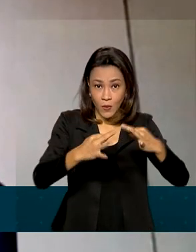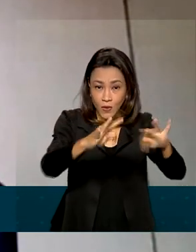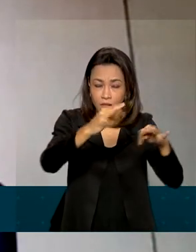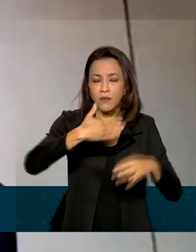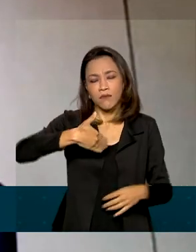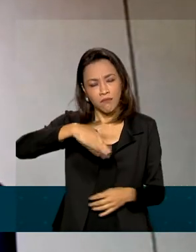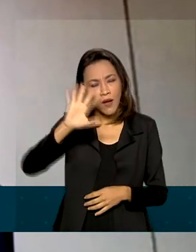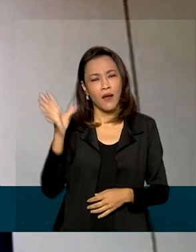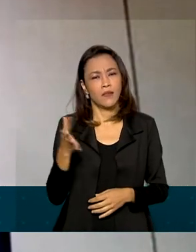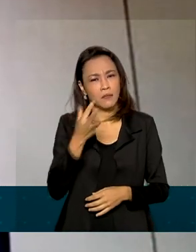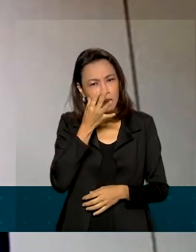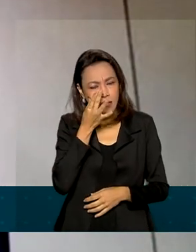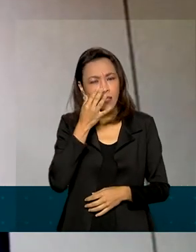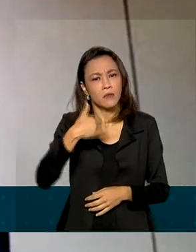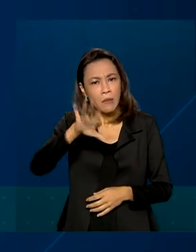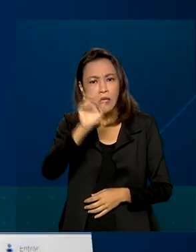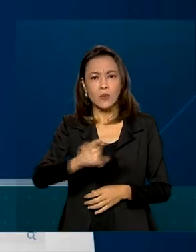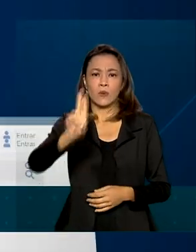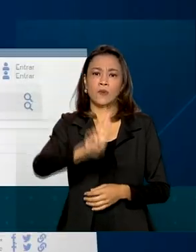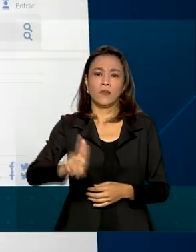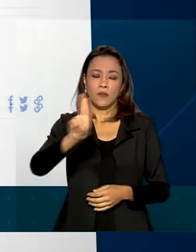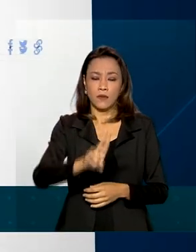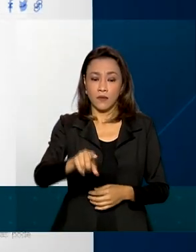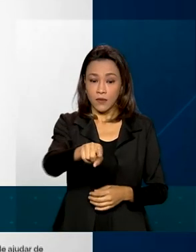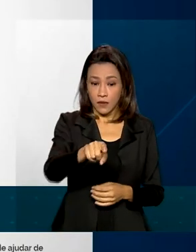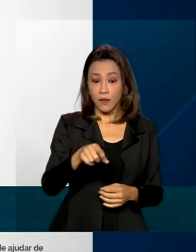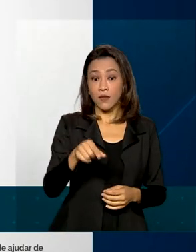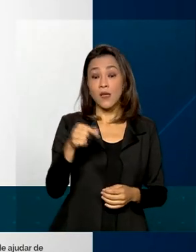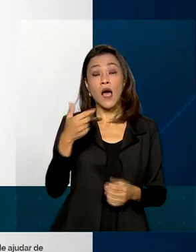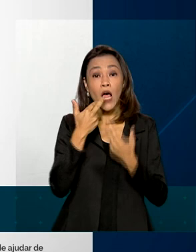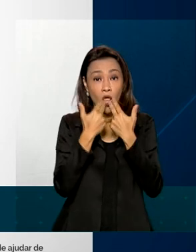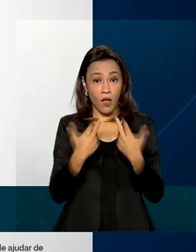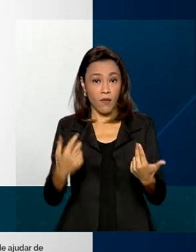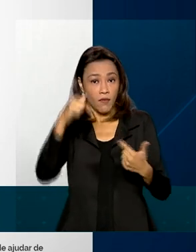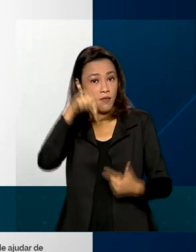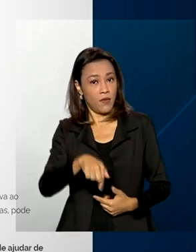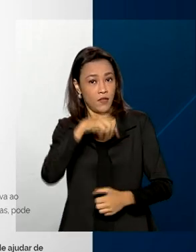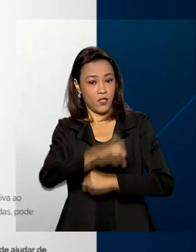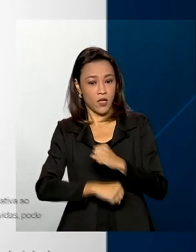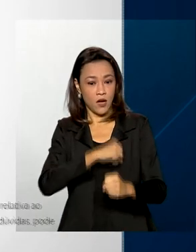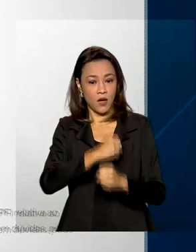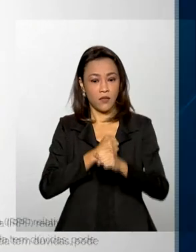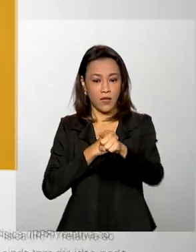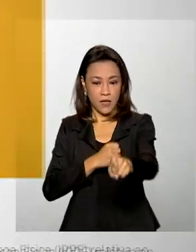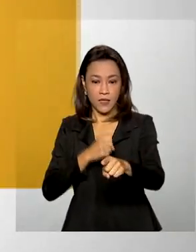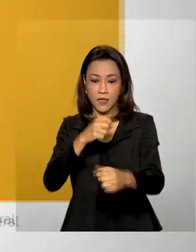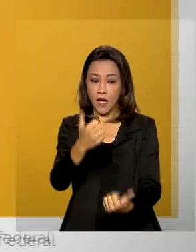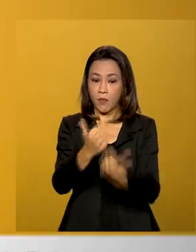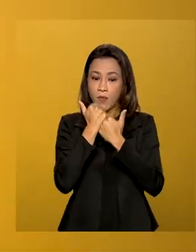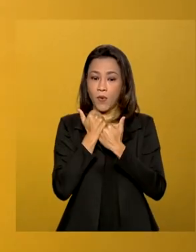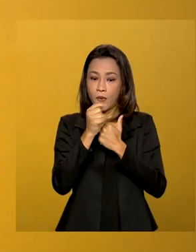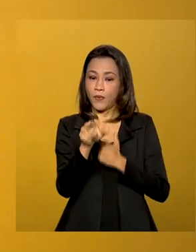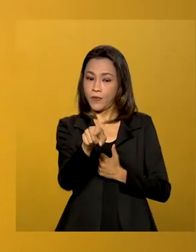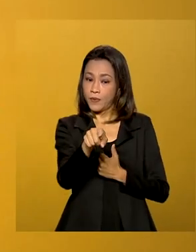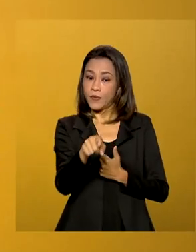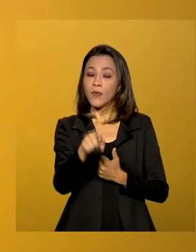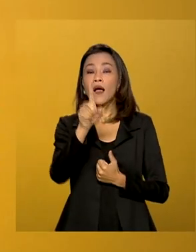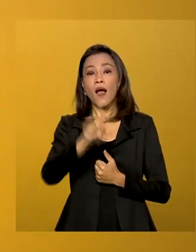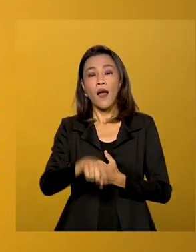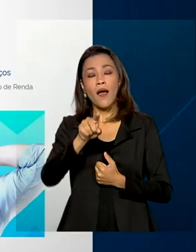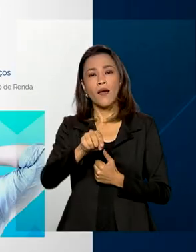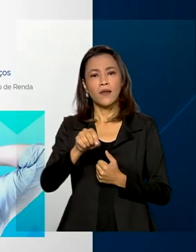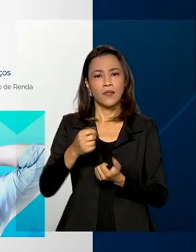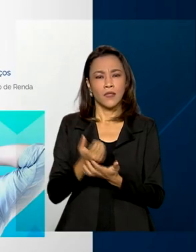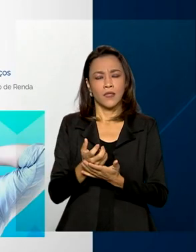serviços oferecidos ao contribuinte. Entre as novidades deste ano está o assistente virtual, com uso de inteligência